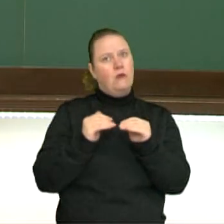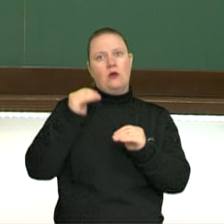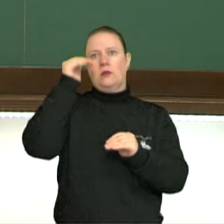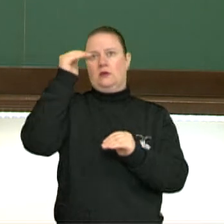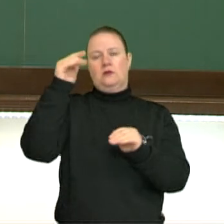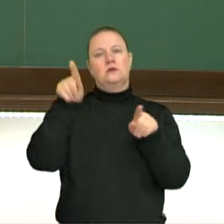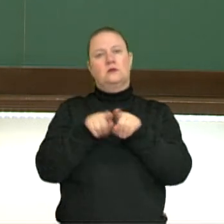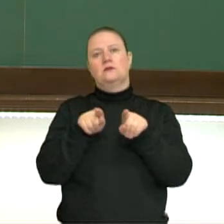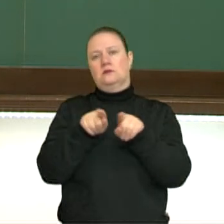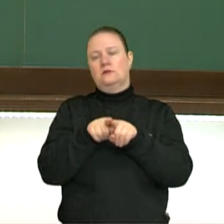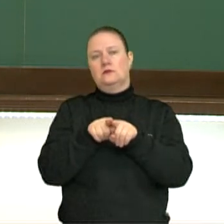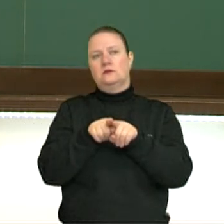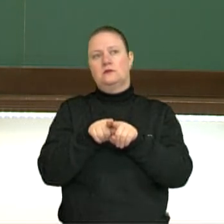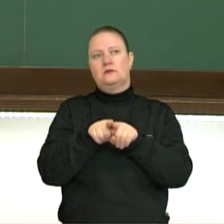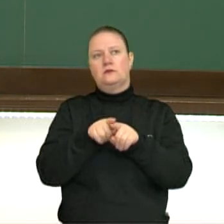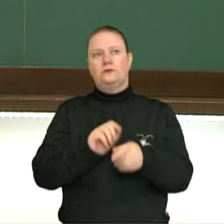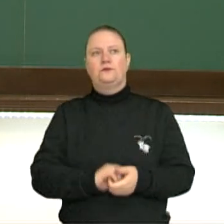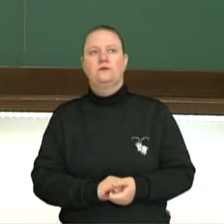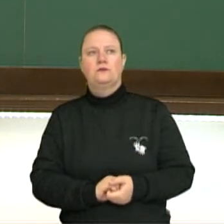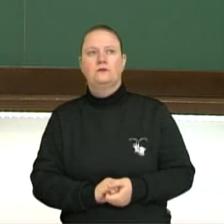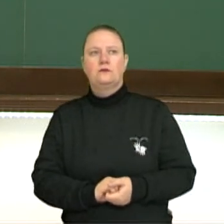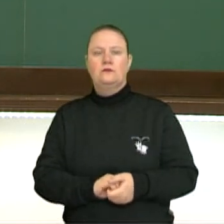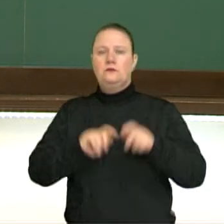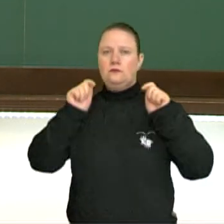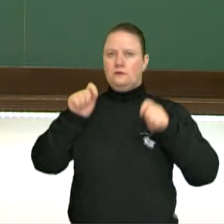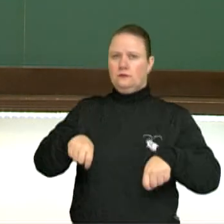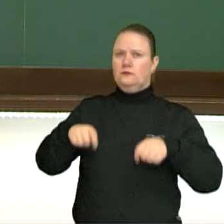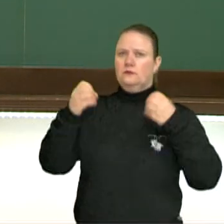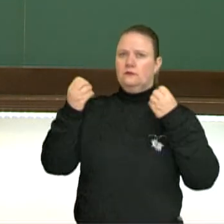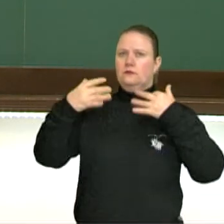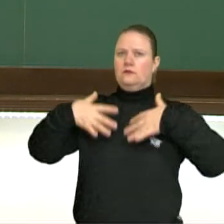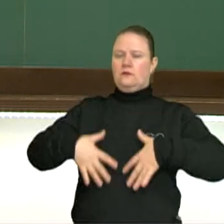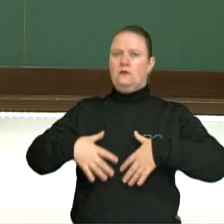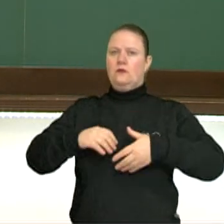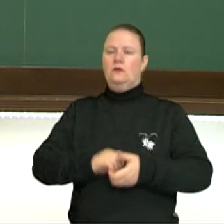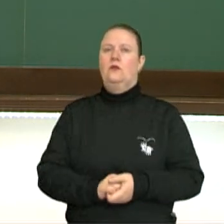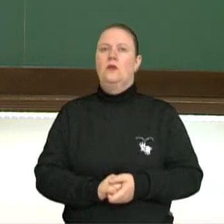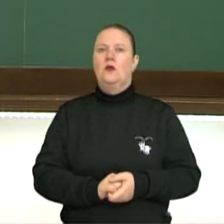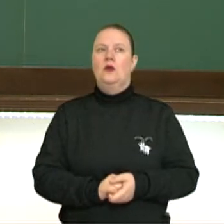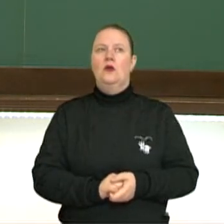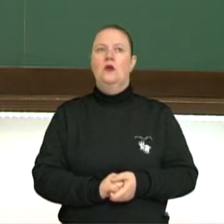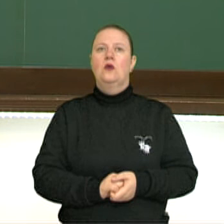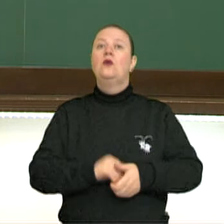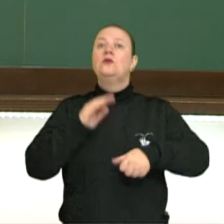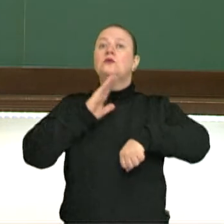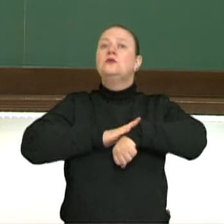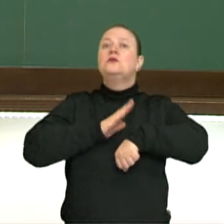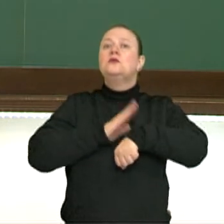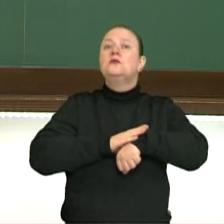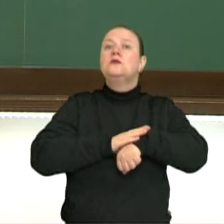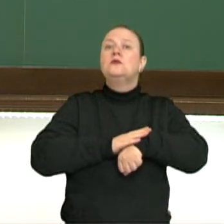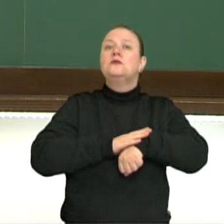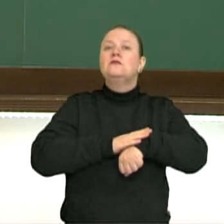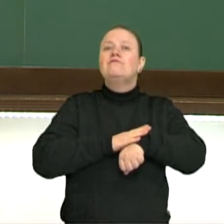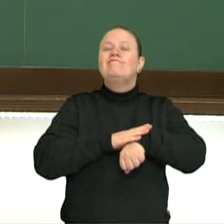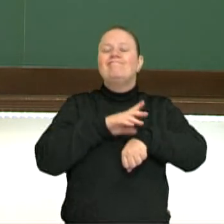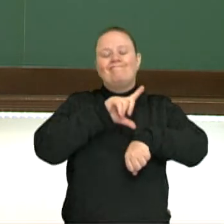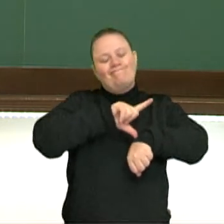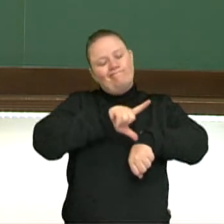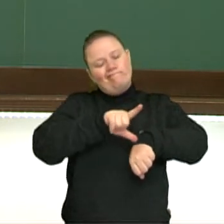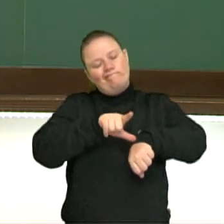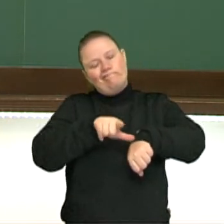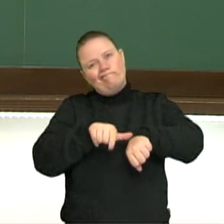acaba aumentando. E com isso, a gente pode dizer que essa hora irá ser atrasada, certo?